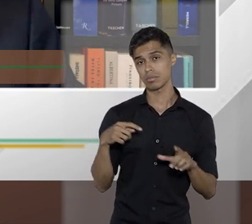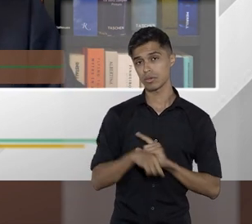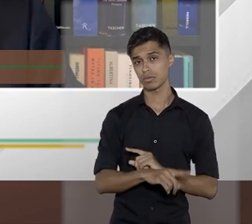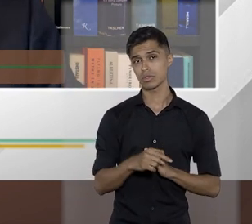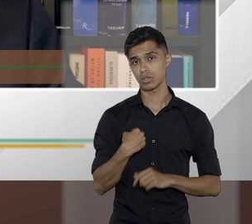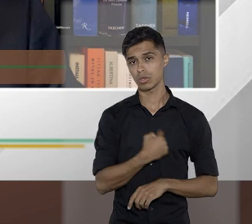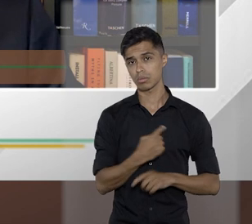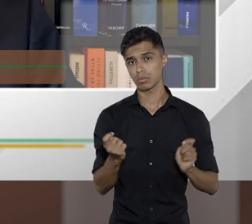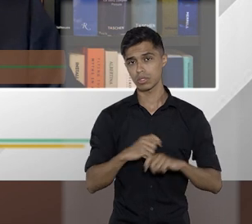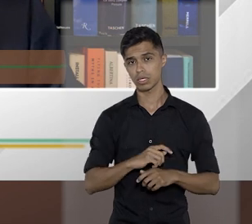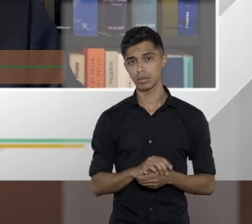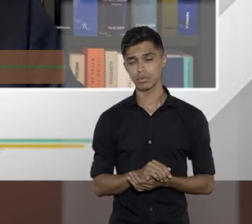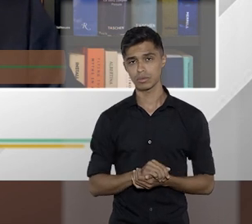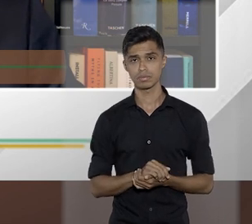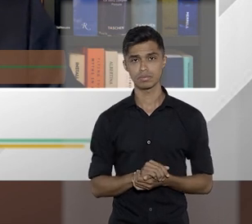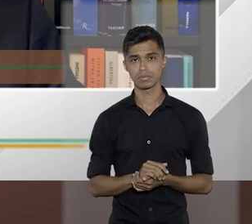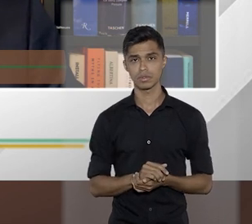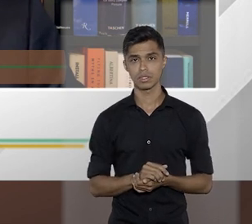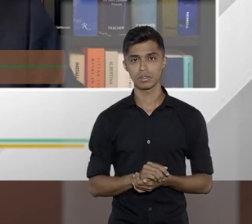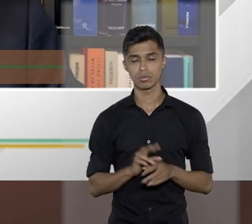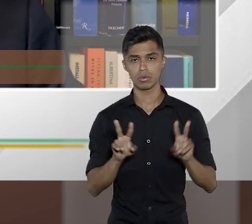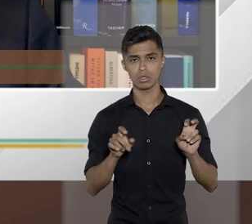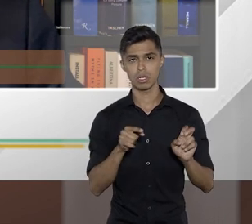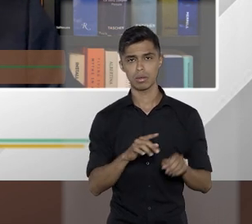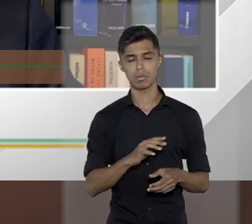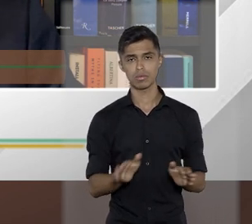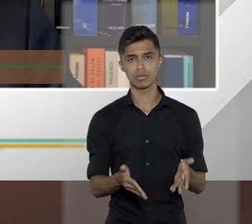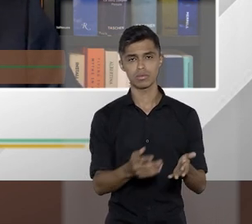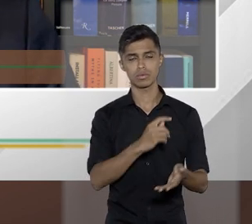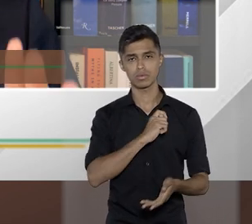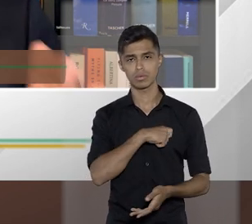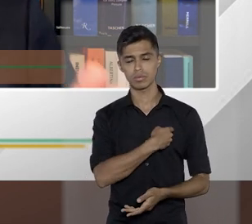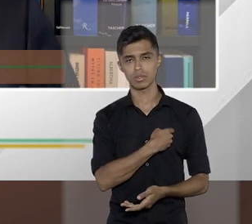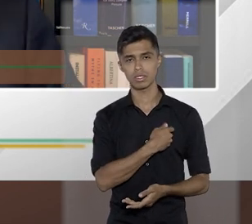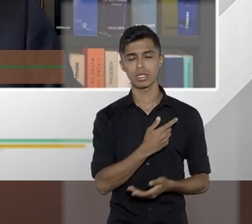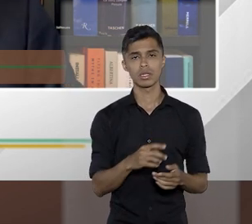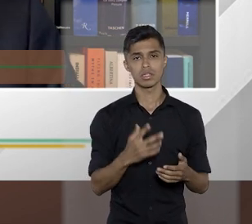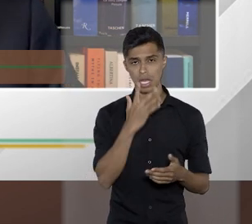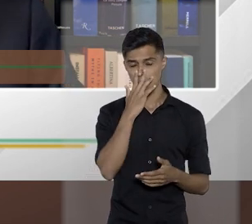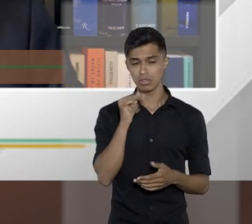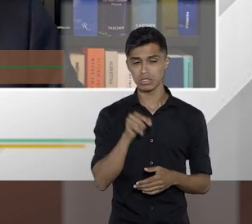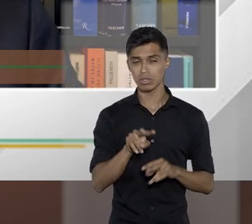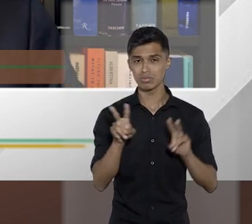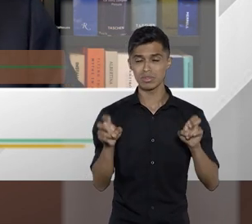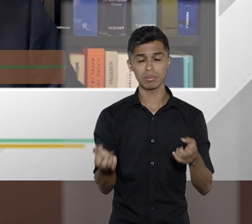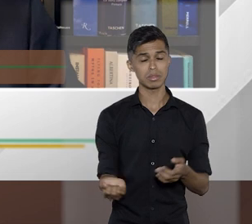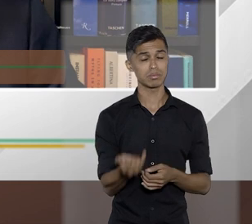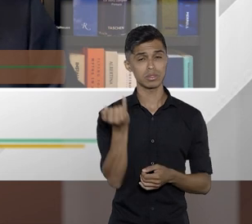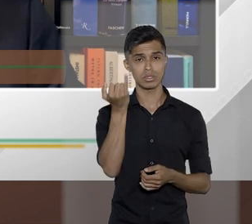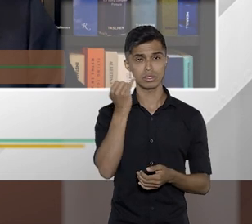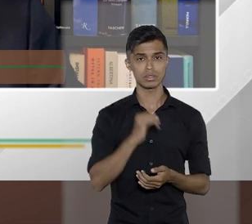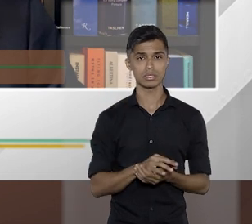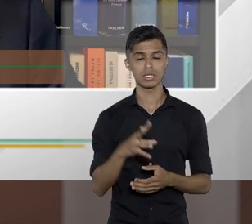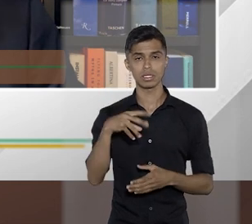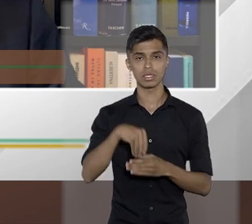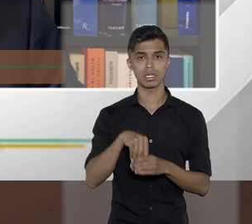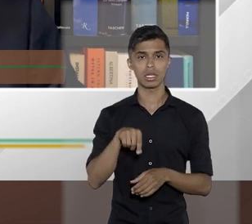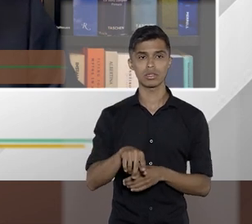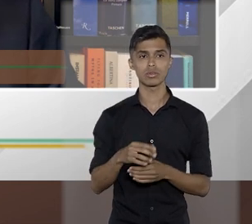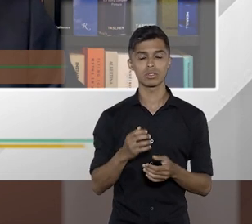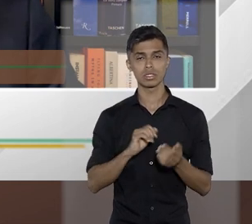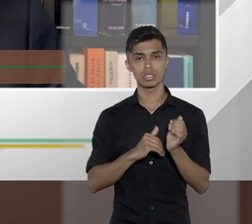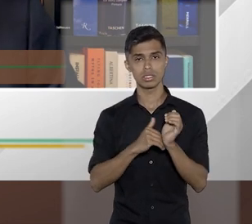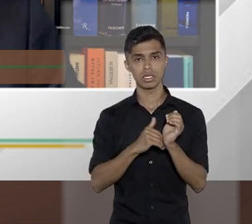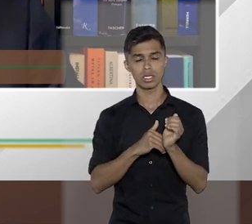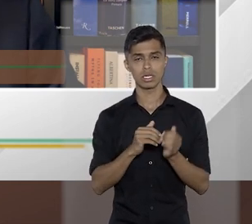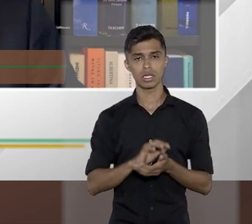pode aprofundar também esse tema dos incentivos fiscais, dos benefícios fiscais, que eu acho que é um tema muito importante dentro da questão do